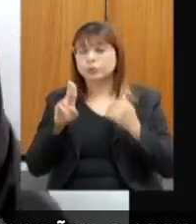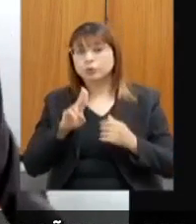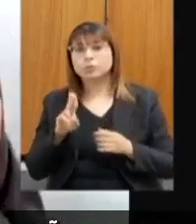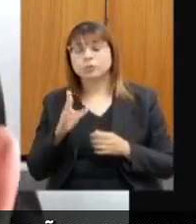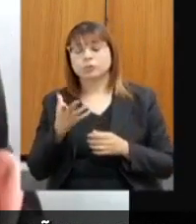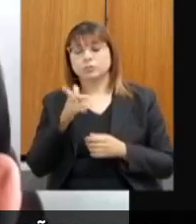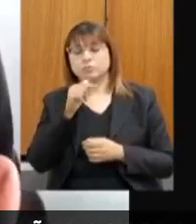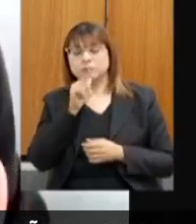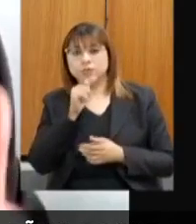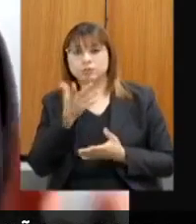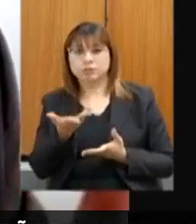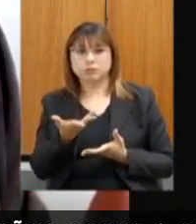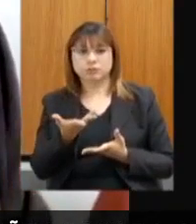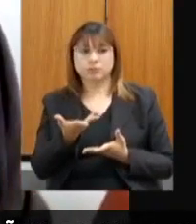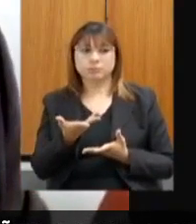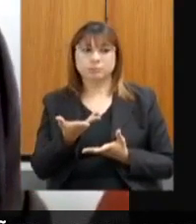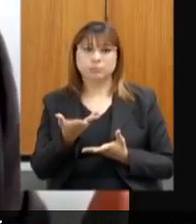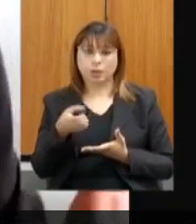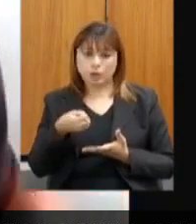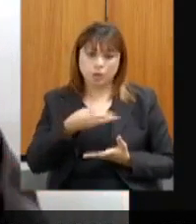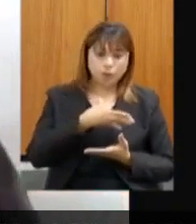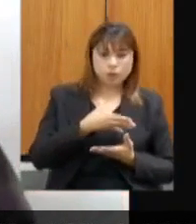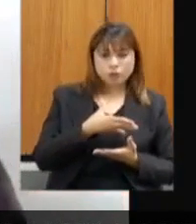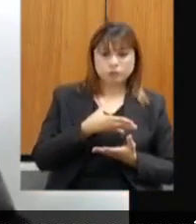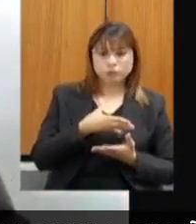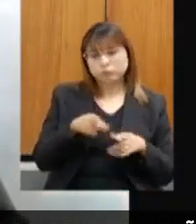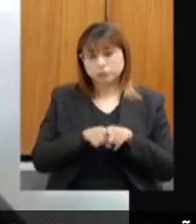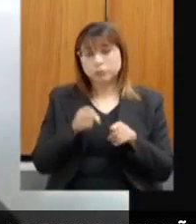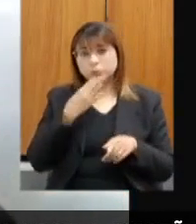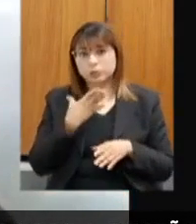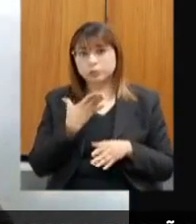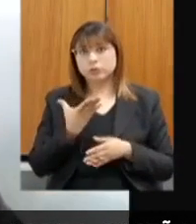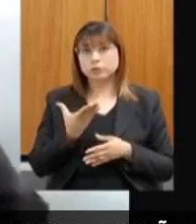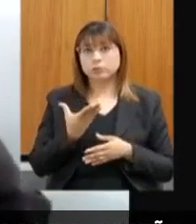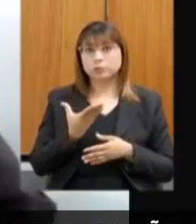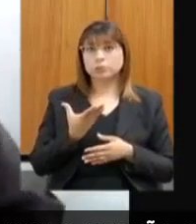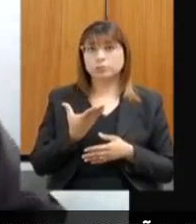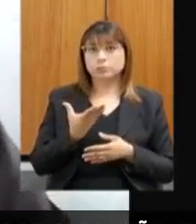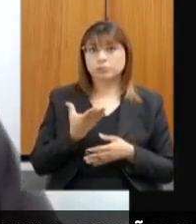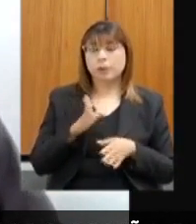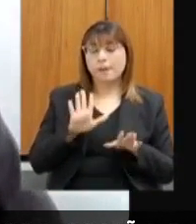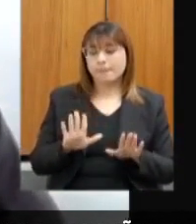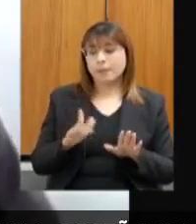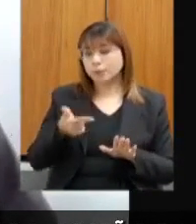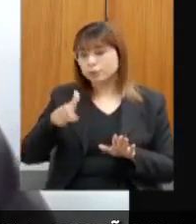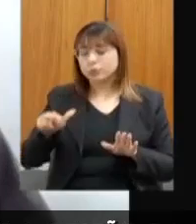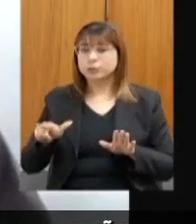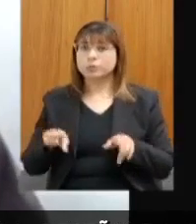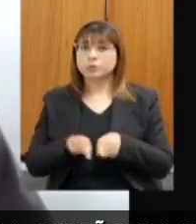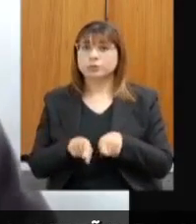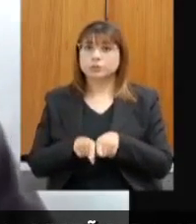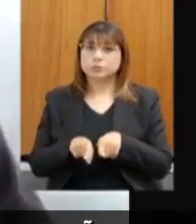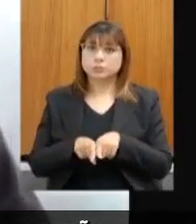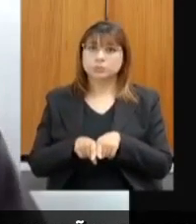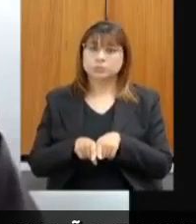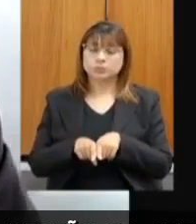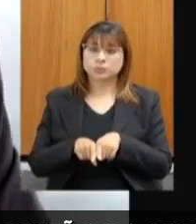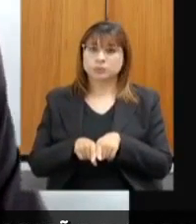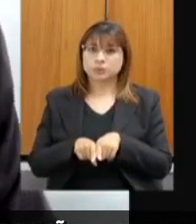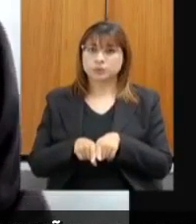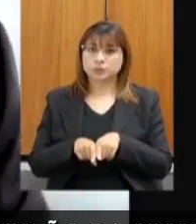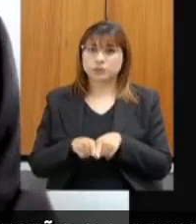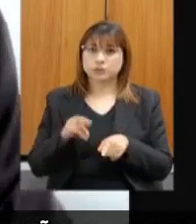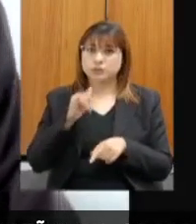novos, isso é bem-vindo. Sobretudo, se vier junto com contrapartidas, contrapartidas que vêm,